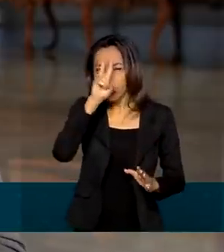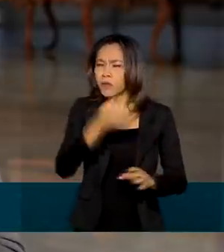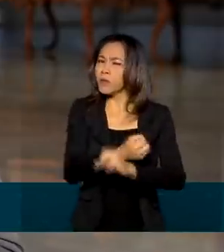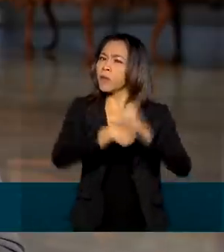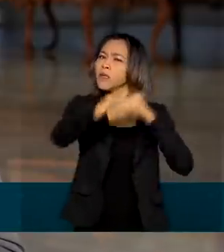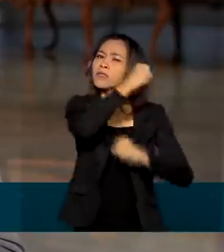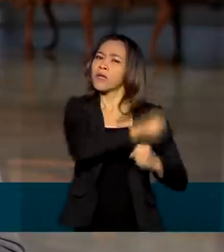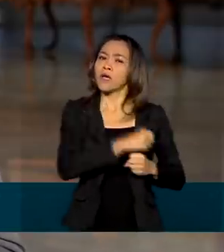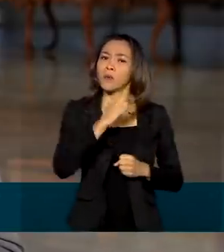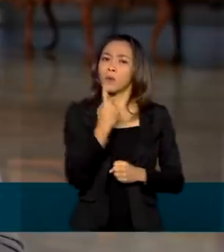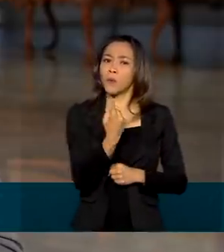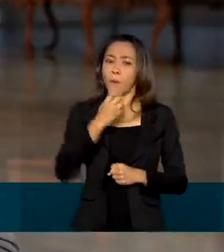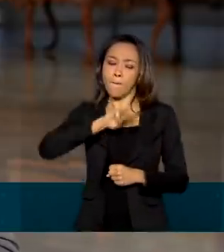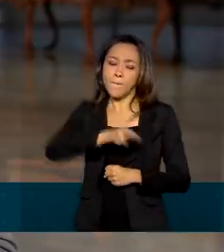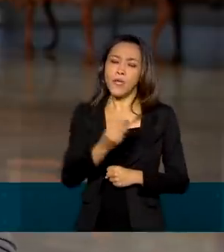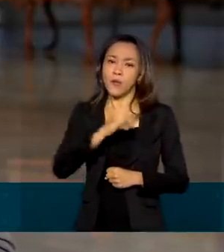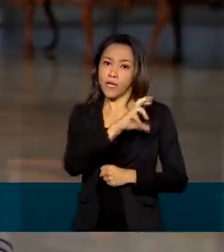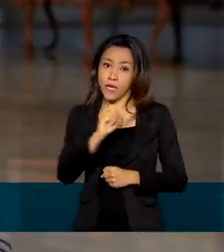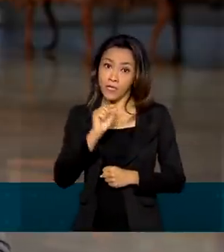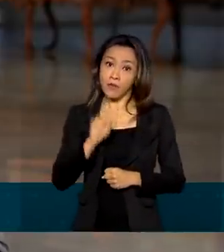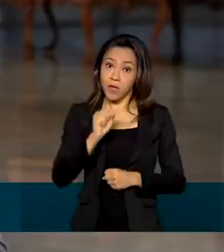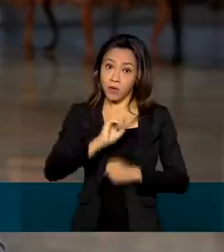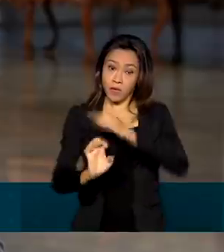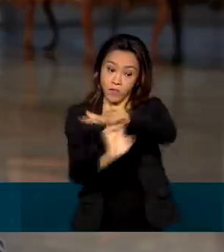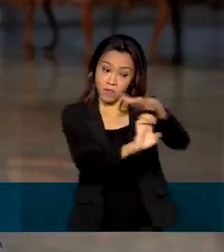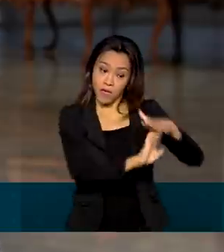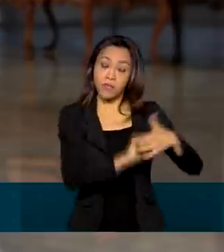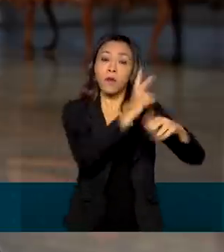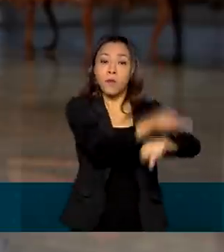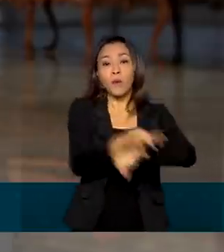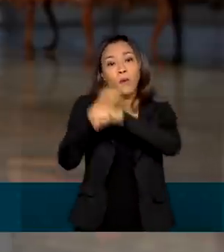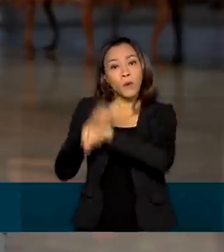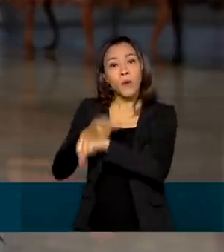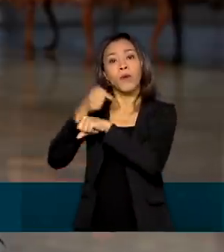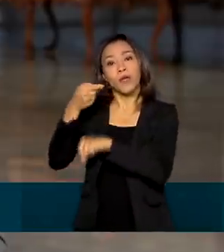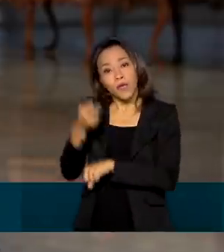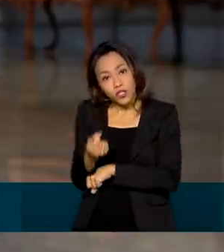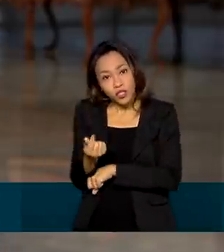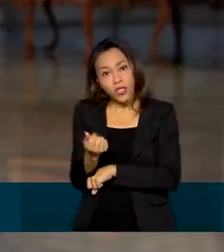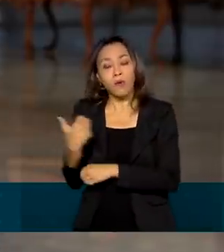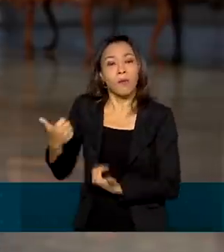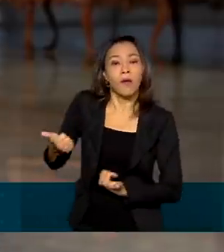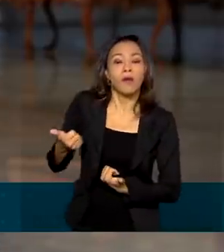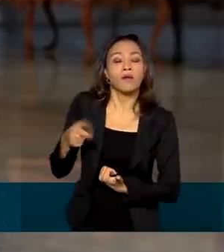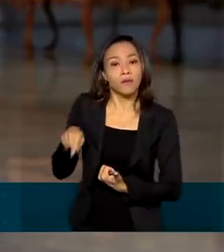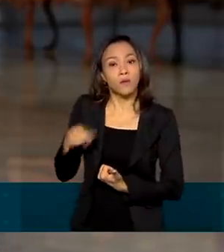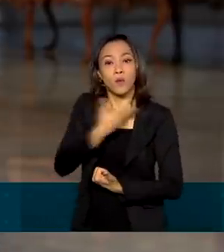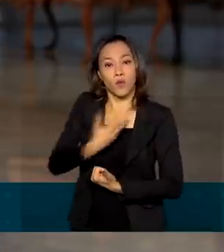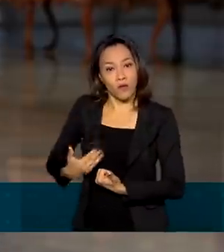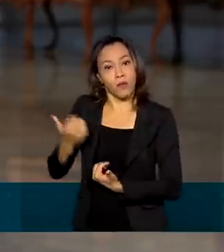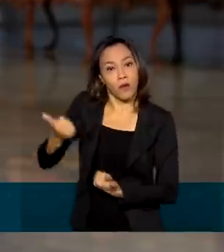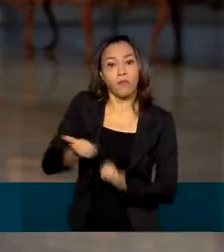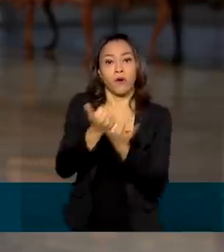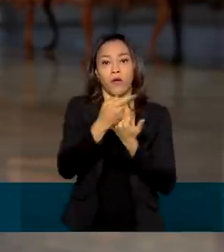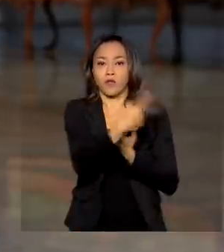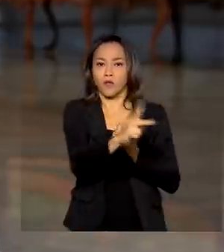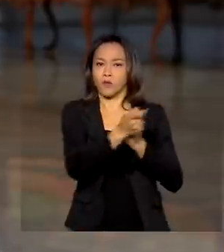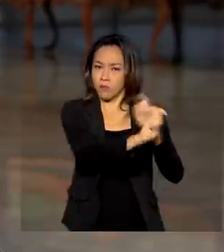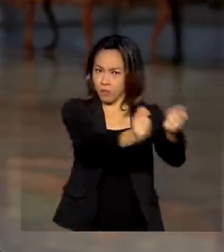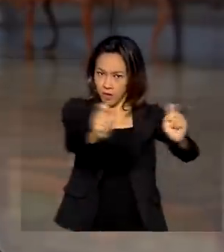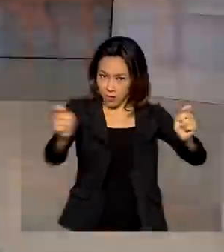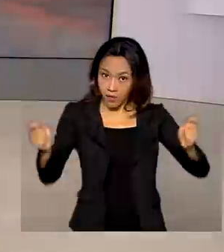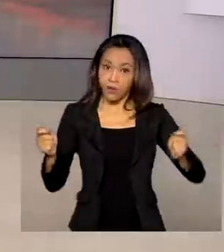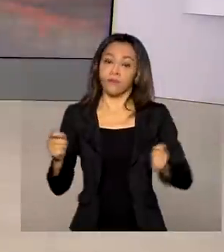um milhão e meio de empregadores recorreram a esse benefício para sustentar as contas nesse momento difícil de pandemia. Renata? Tá